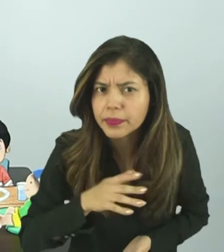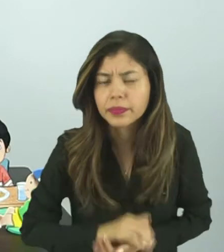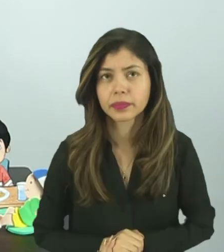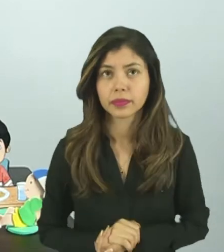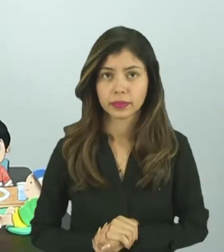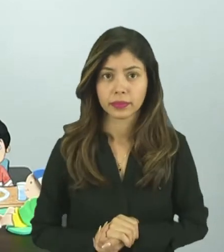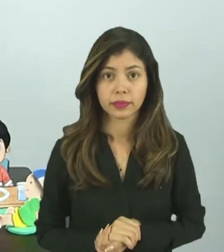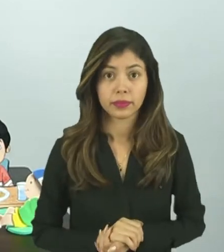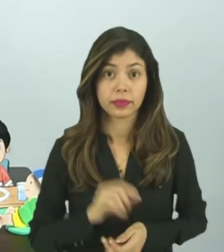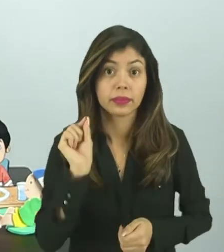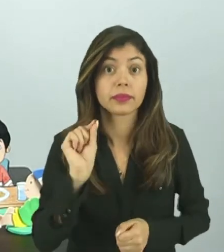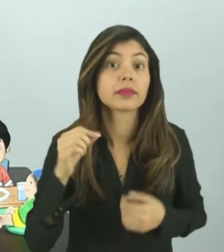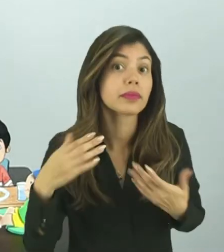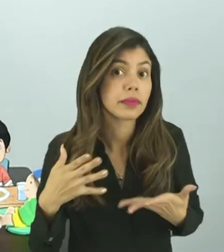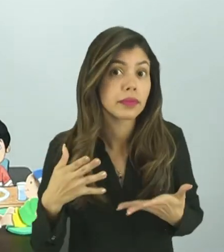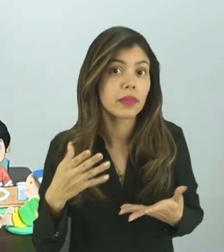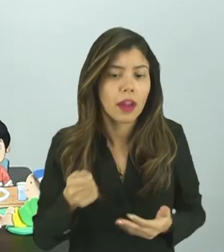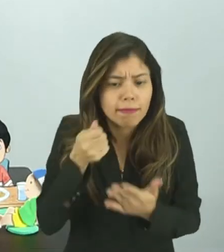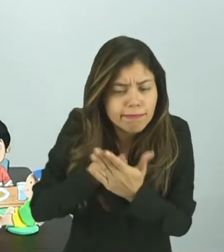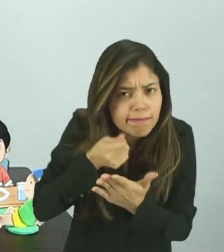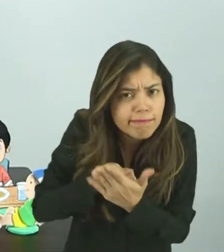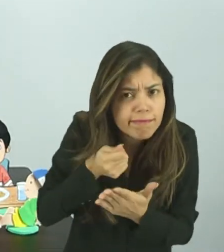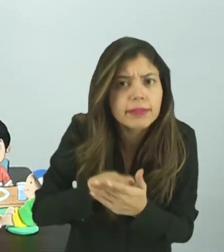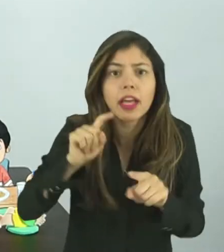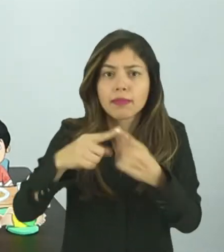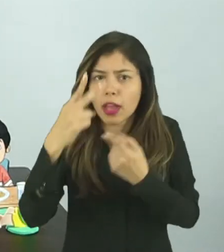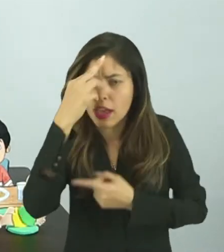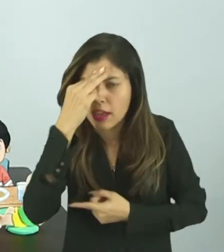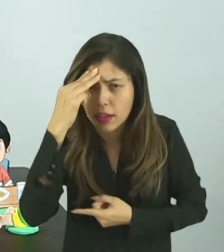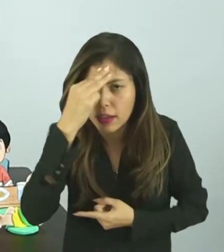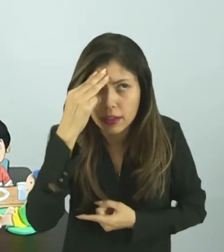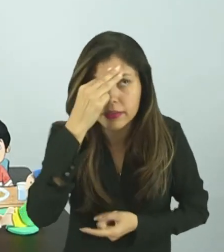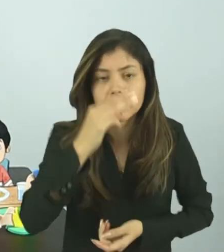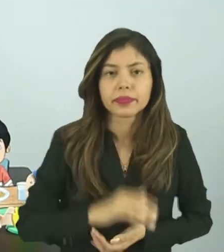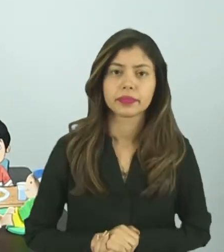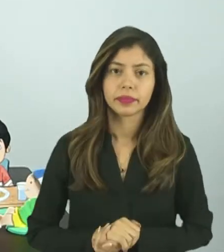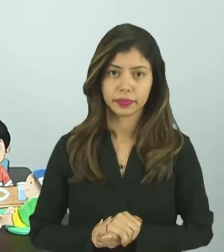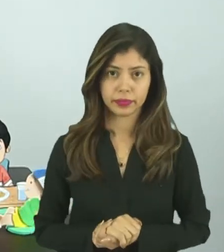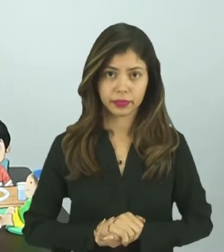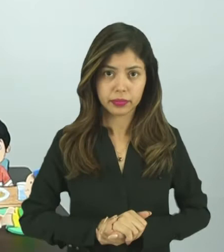Então, vou reforçar um pouquinho a memória de vocês.